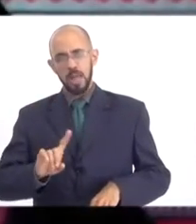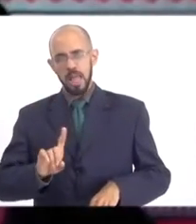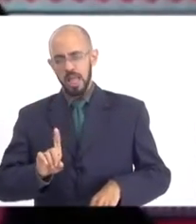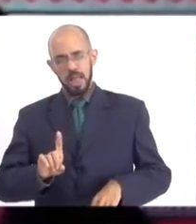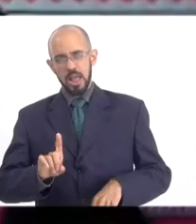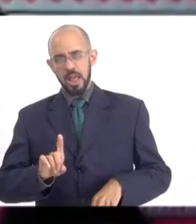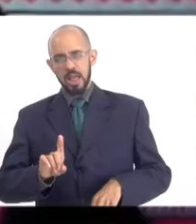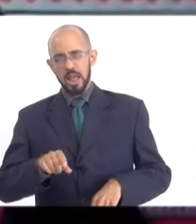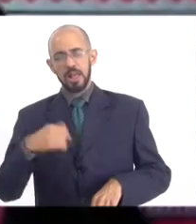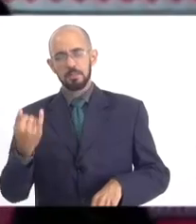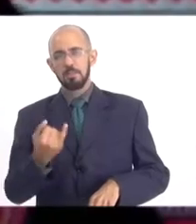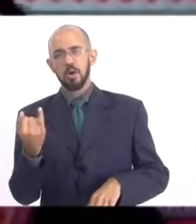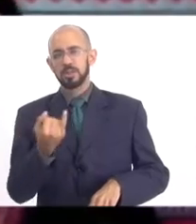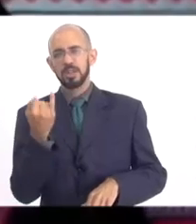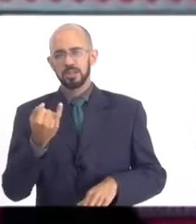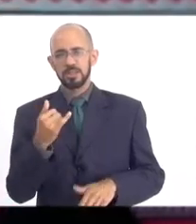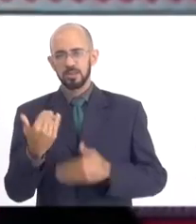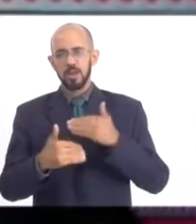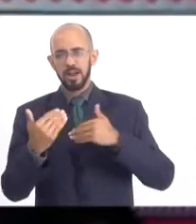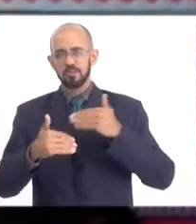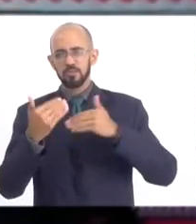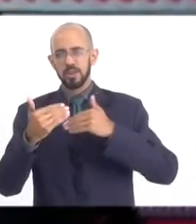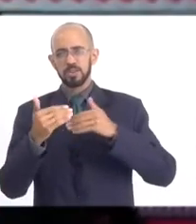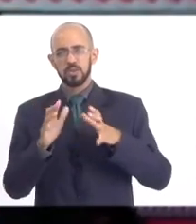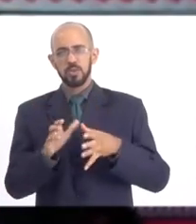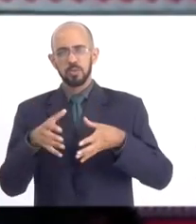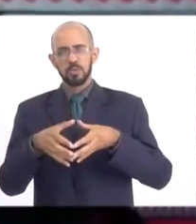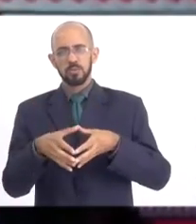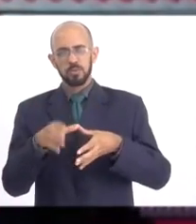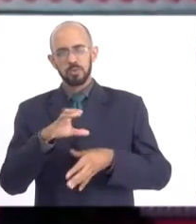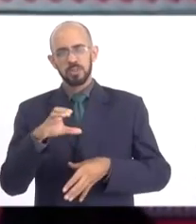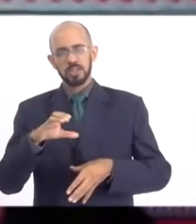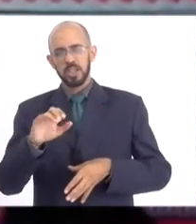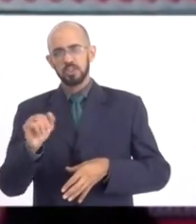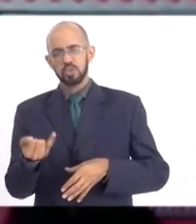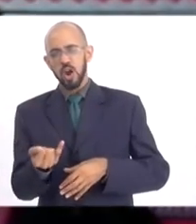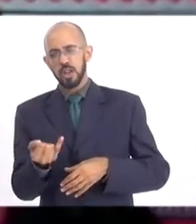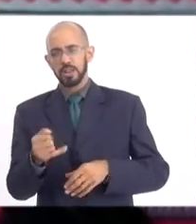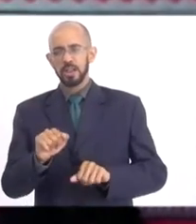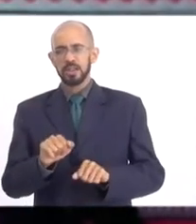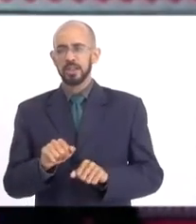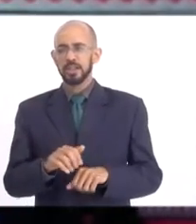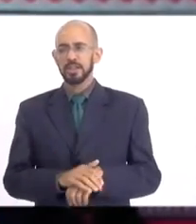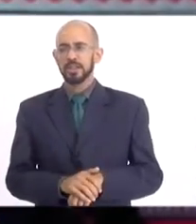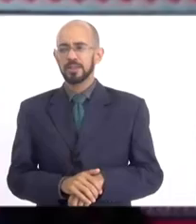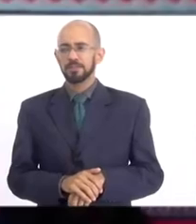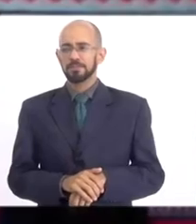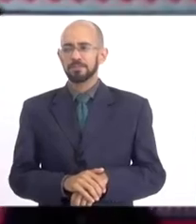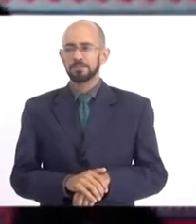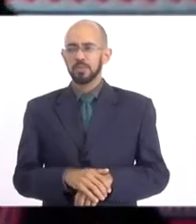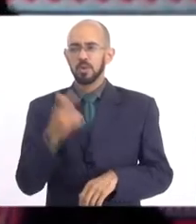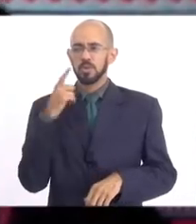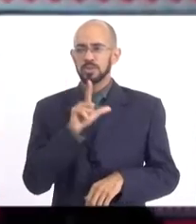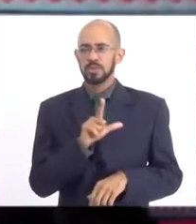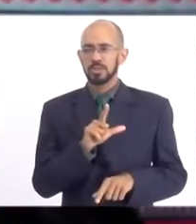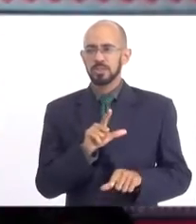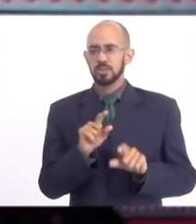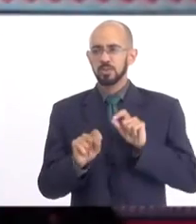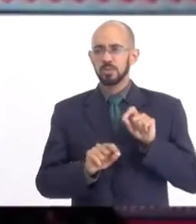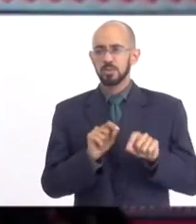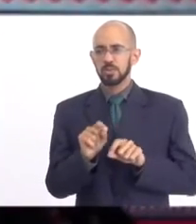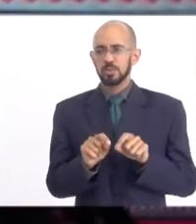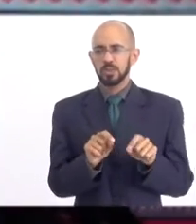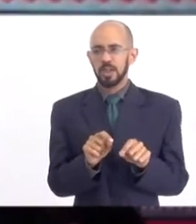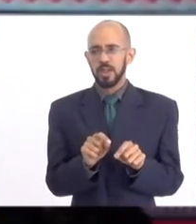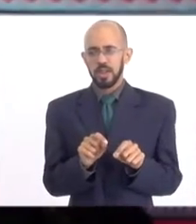do nosso avanço enquanto comissão de Constituição e Justiça, conseguindo dar conta de todo